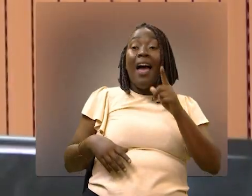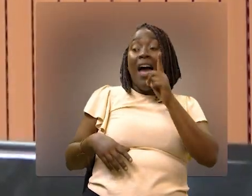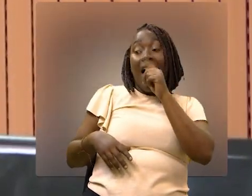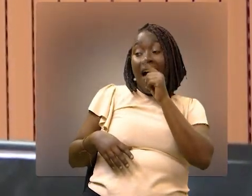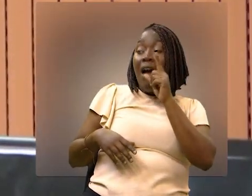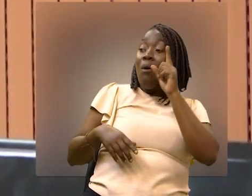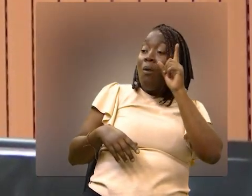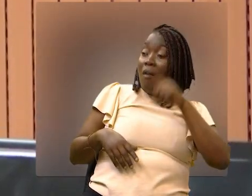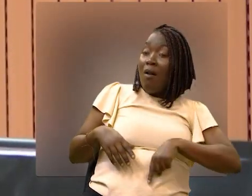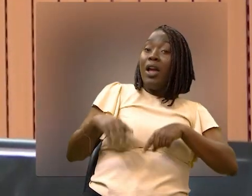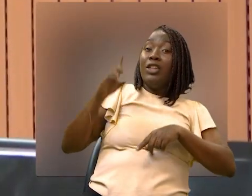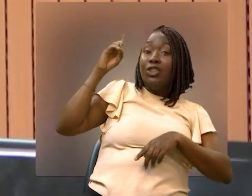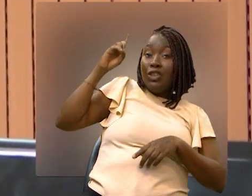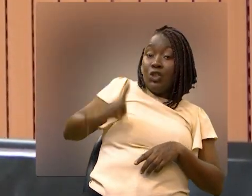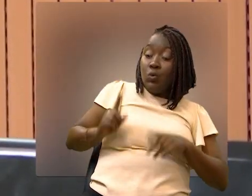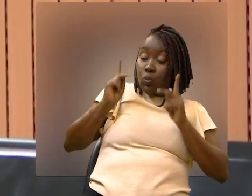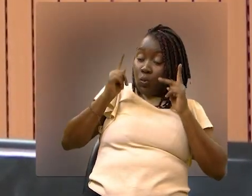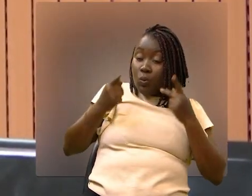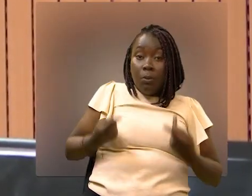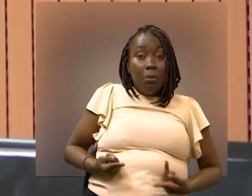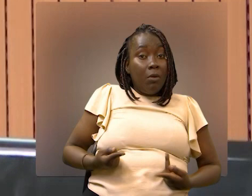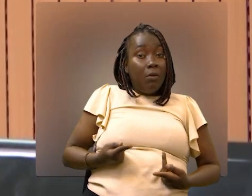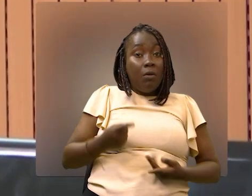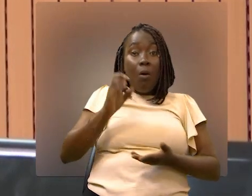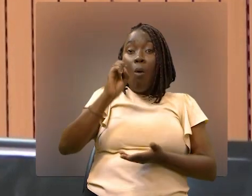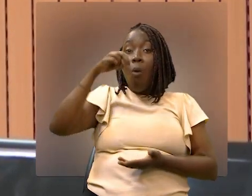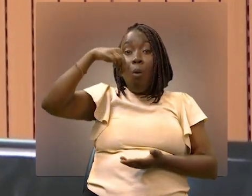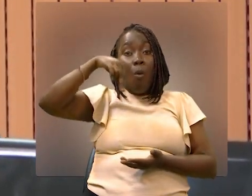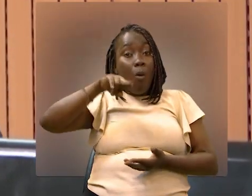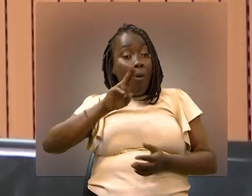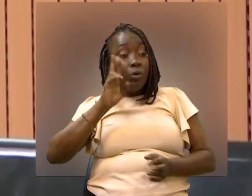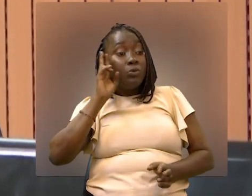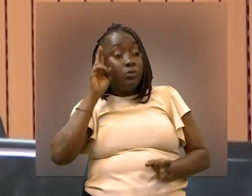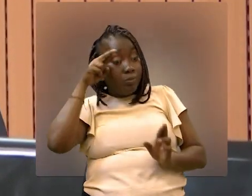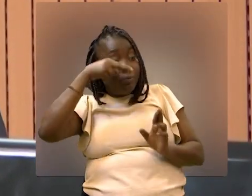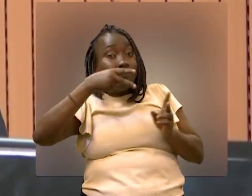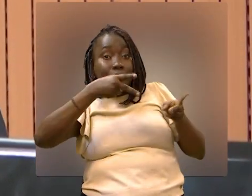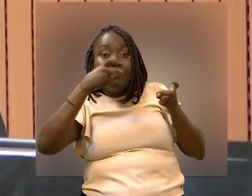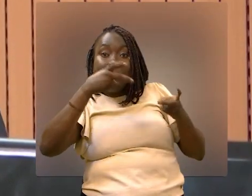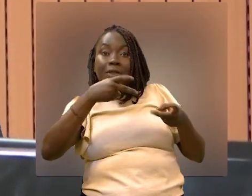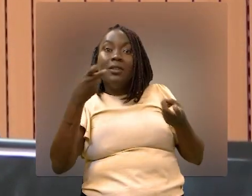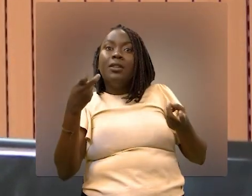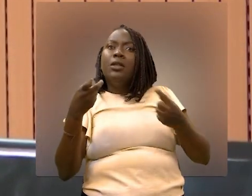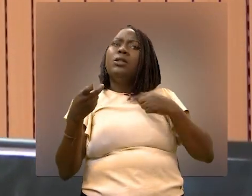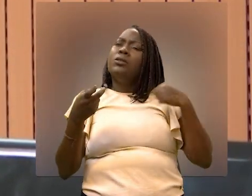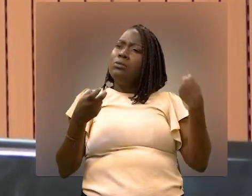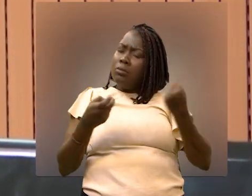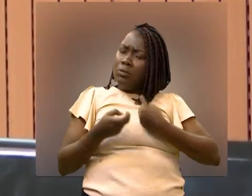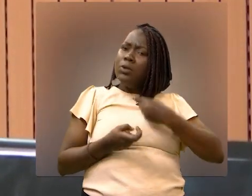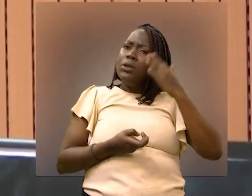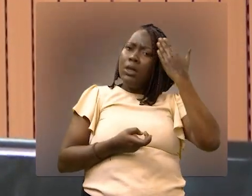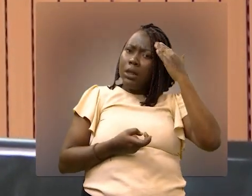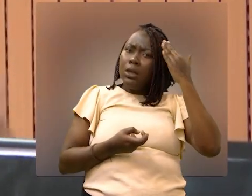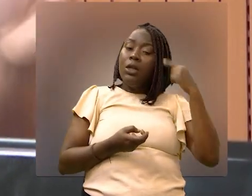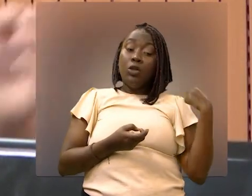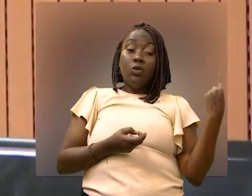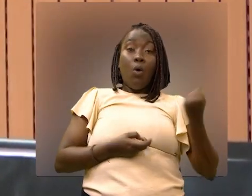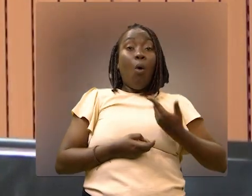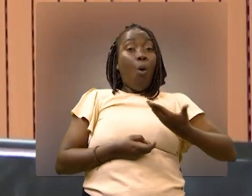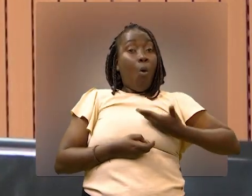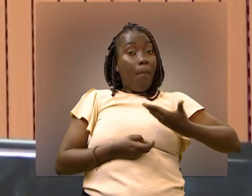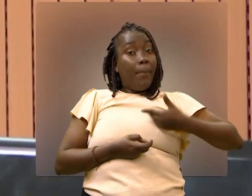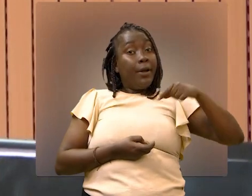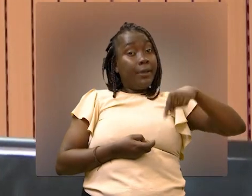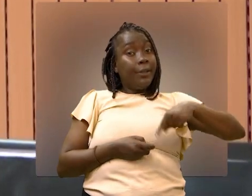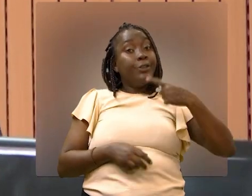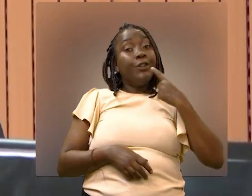país. O de água é um direito humano reconhecido pela ONU e, por esse motivo, nós entendemos, tenho certeza que, né, os